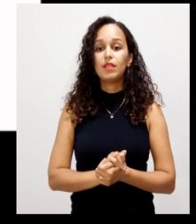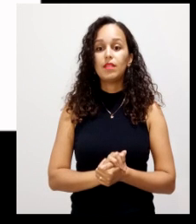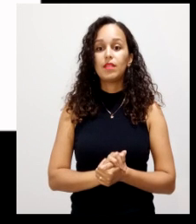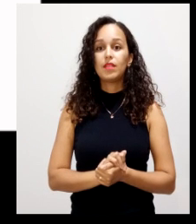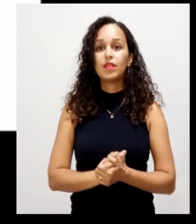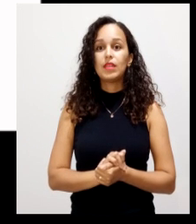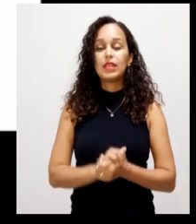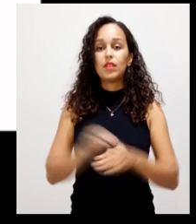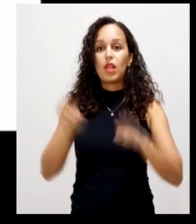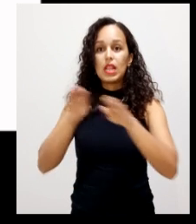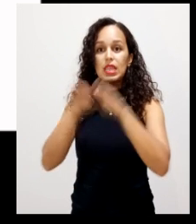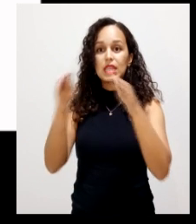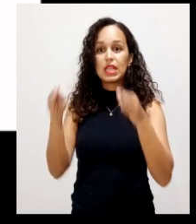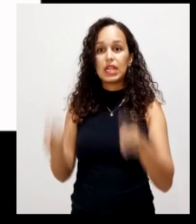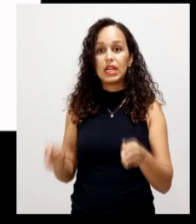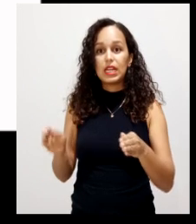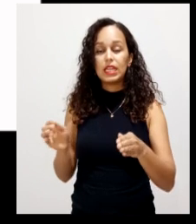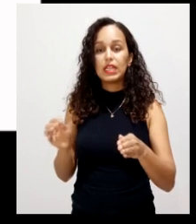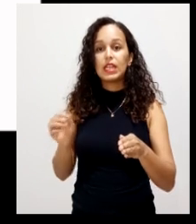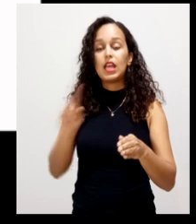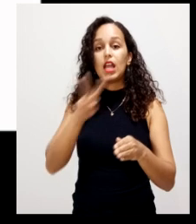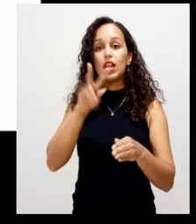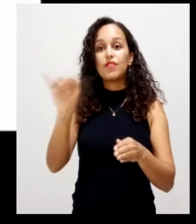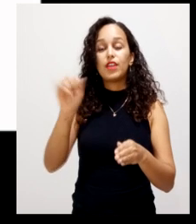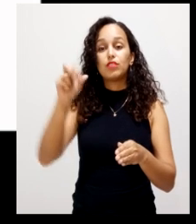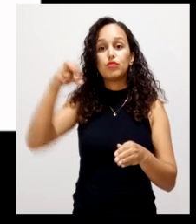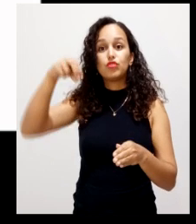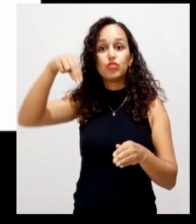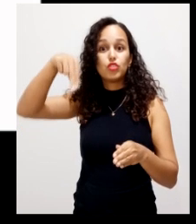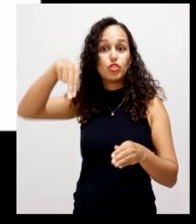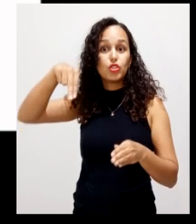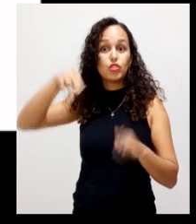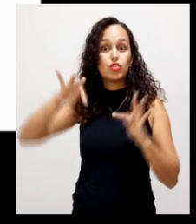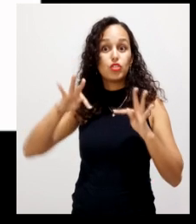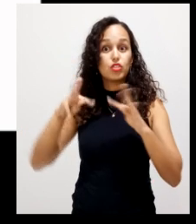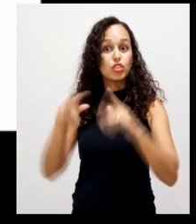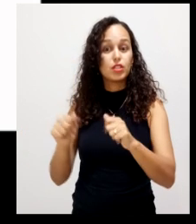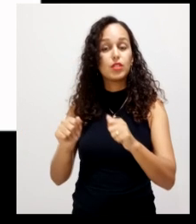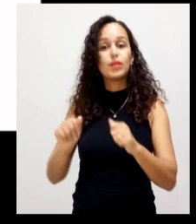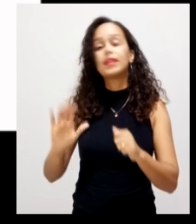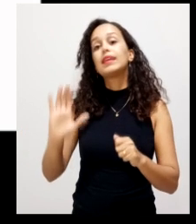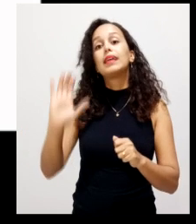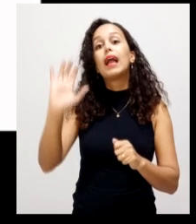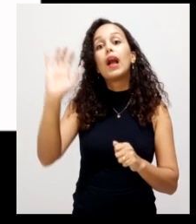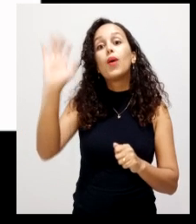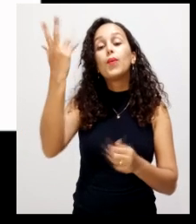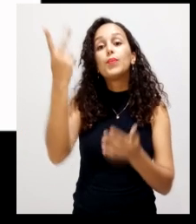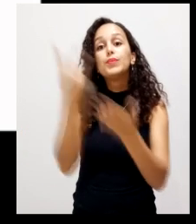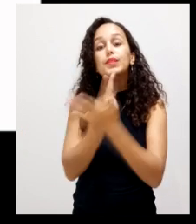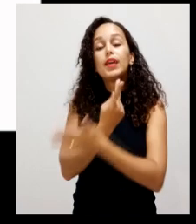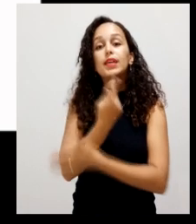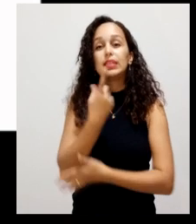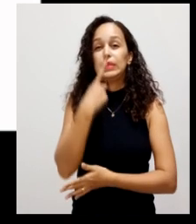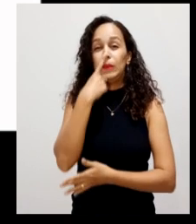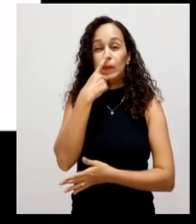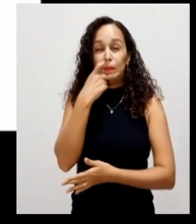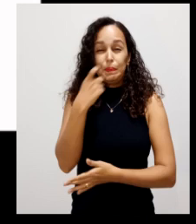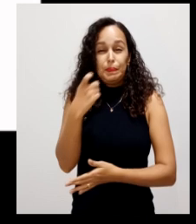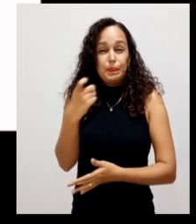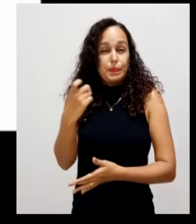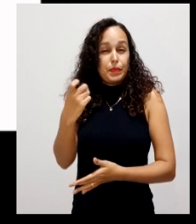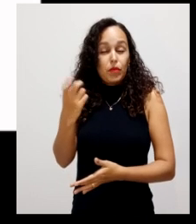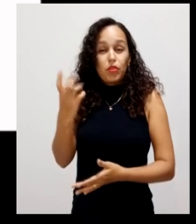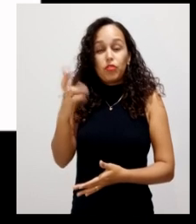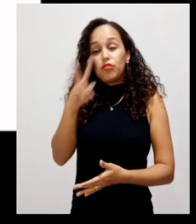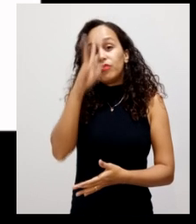ficando na leira na forma de um nitrogênio incompleto que é a amina e que causa um mau odor, um mau odor, um